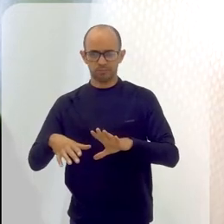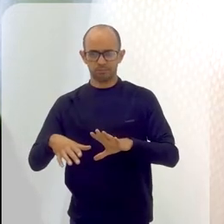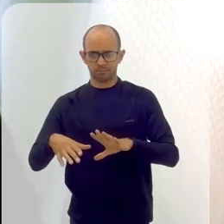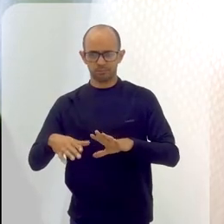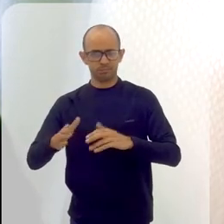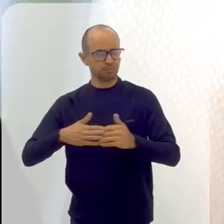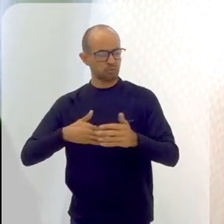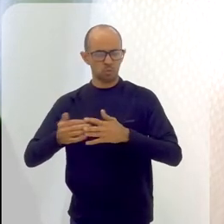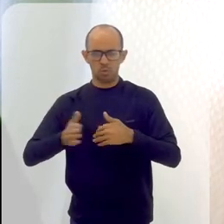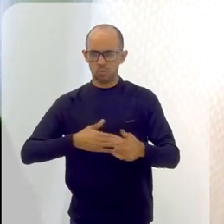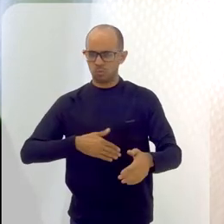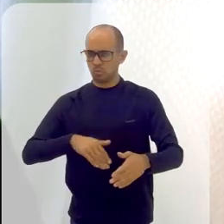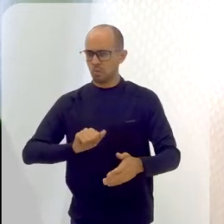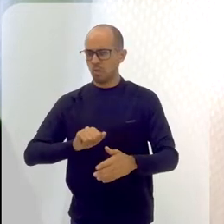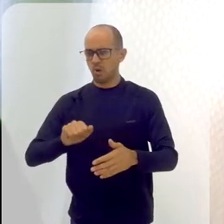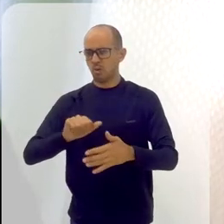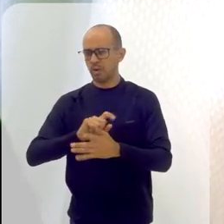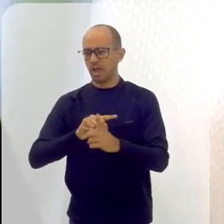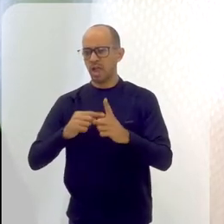âmbitos, estudantes, né?